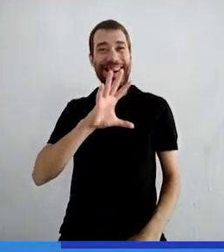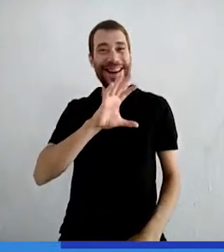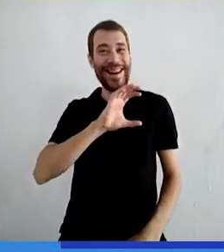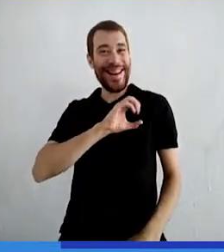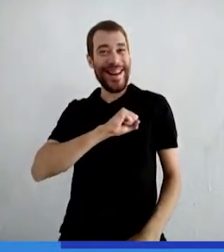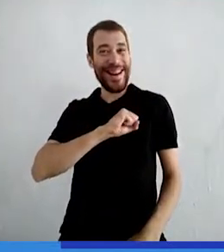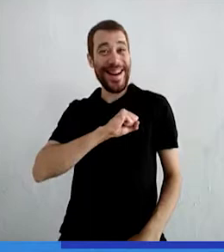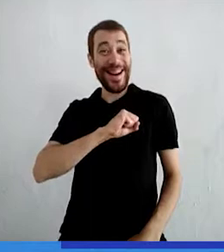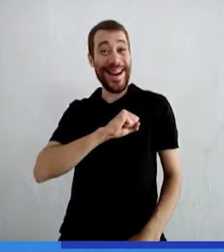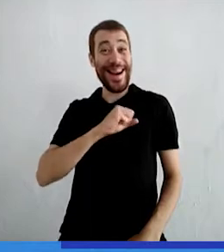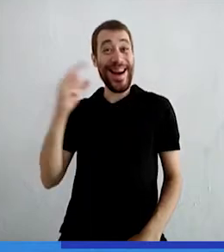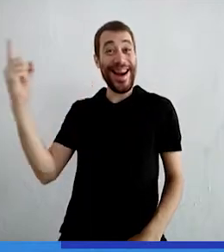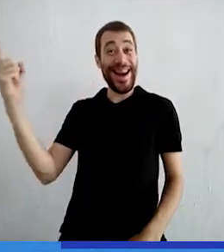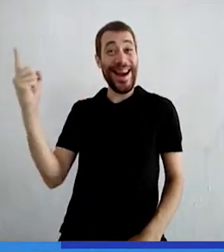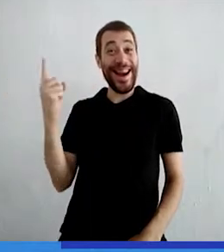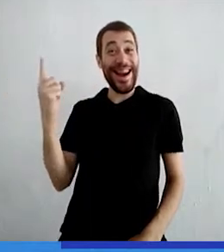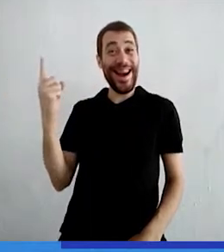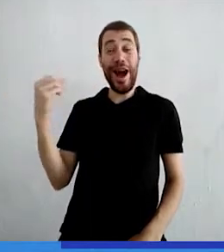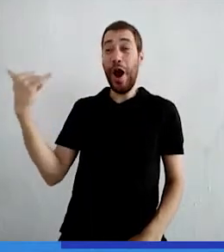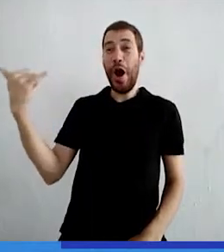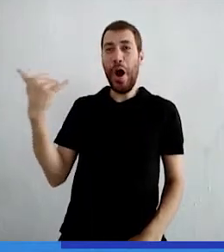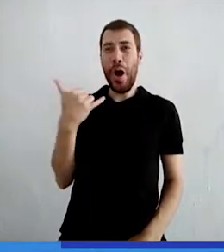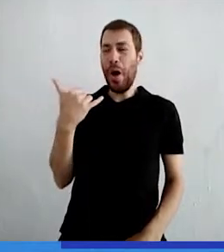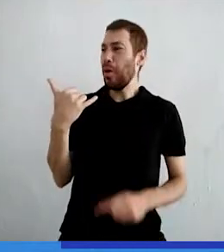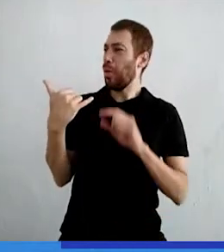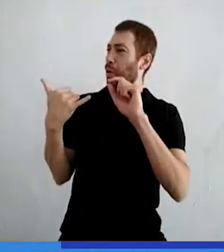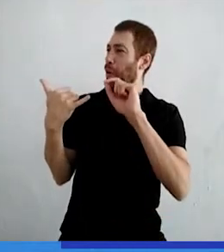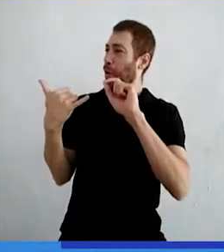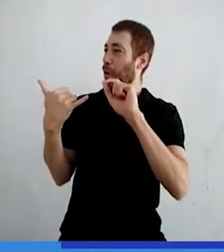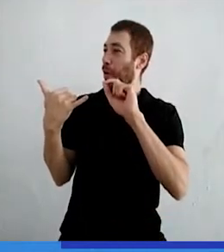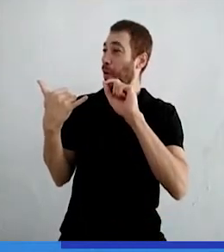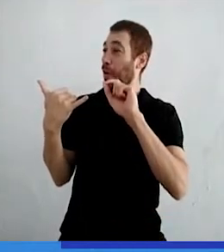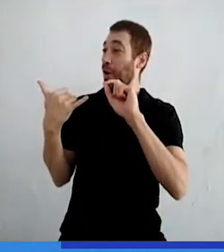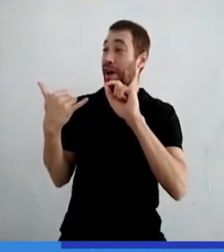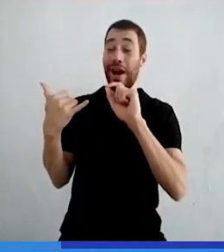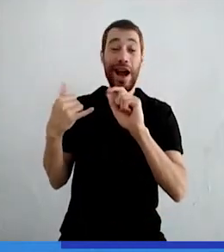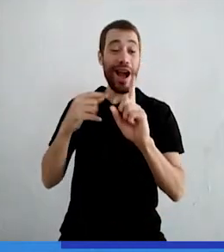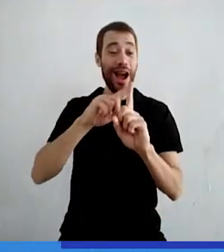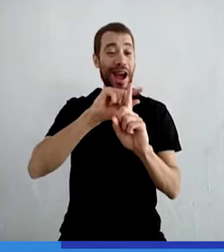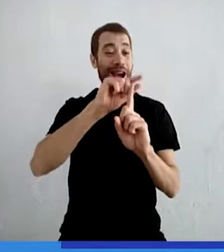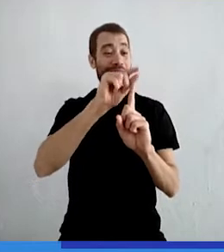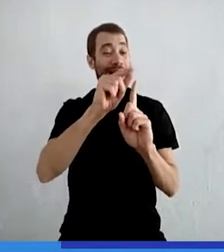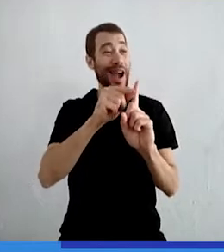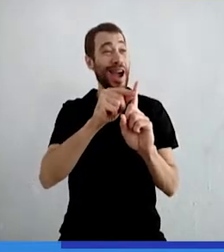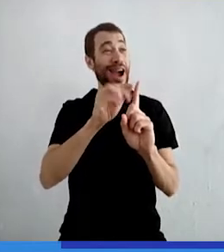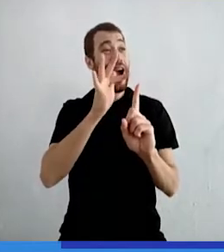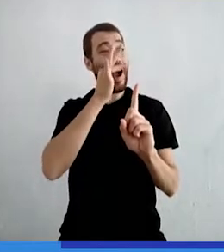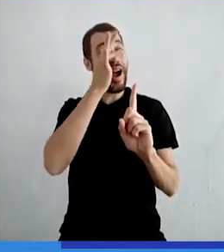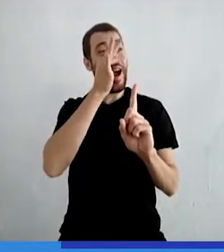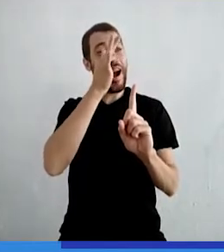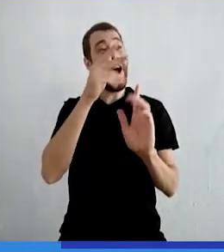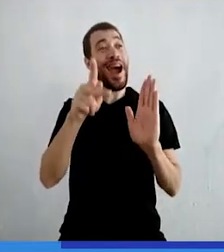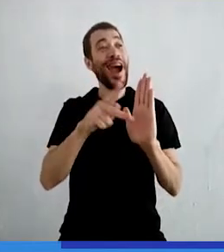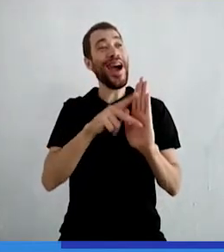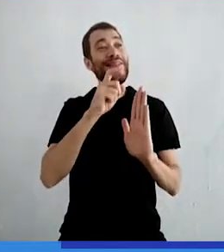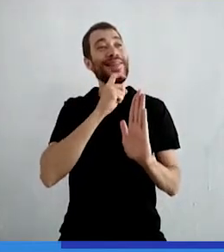Foi meu amor que me disse assim que a flor do